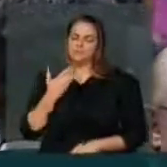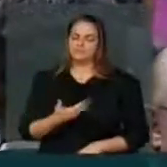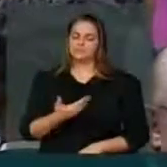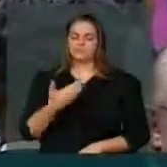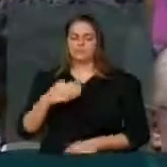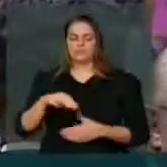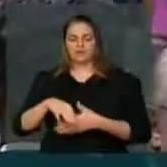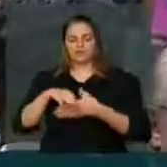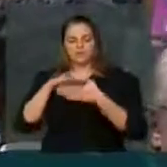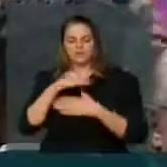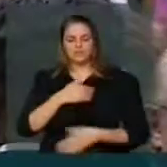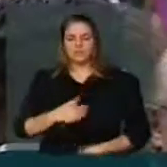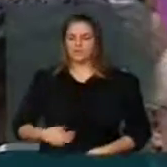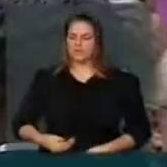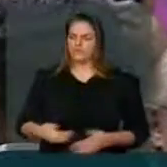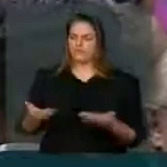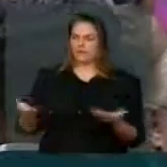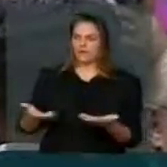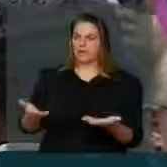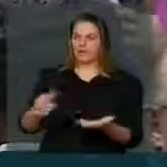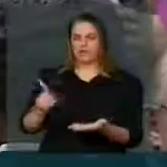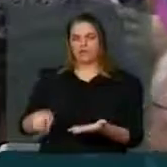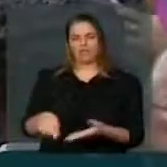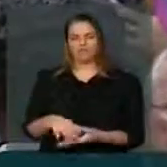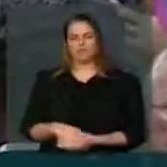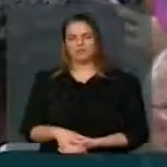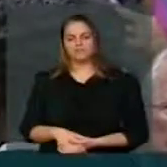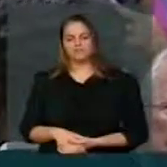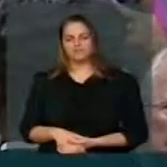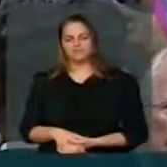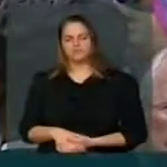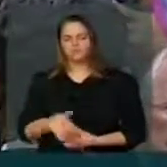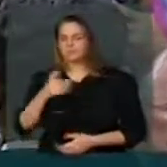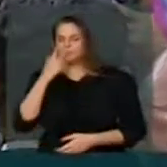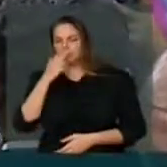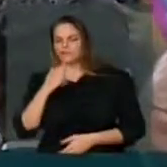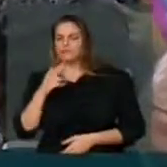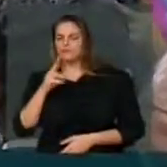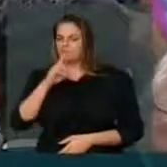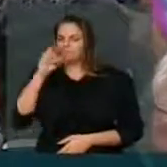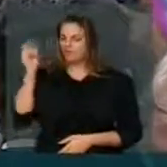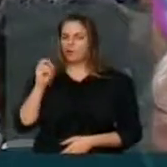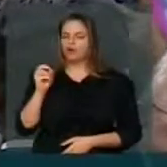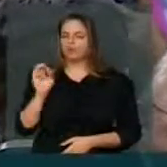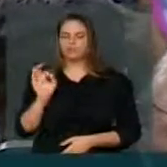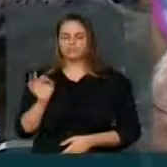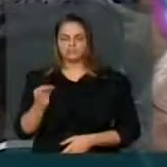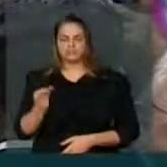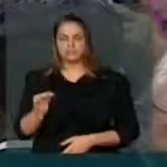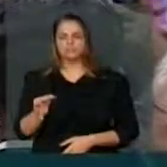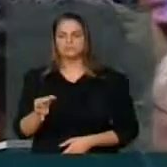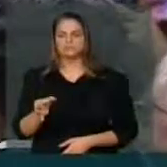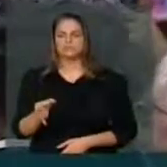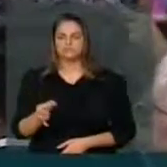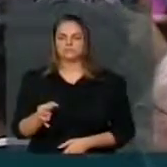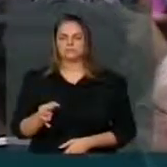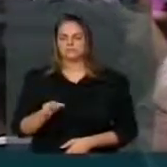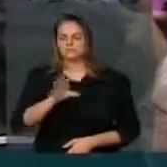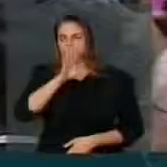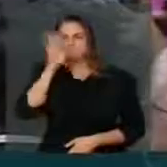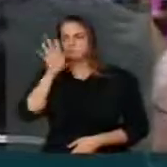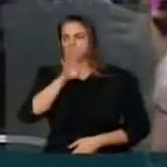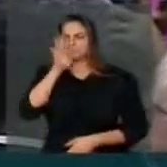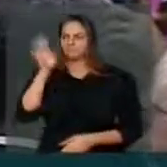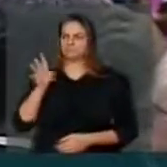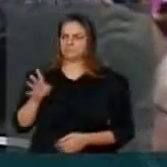governo. Ele é tão forte que às vezes passa. Todo problema de extremismo é esse, você vai além e